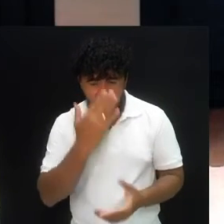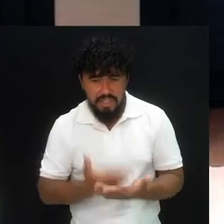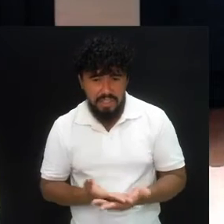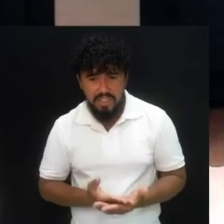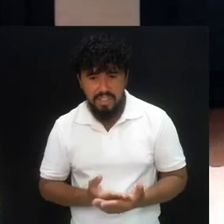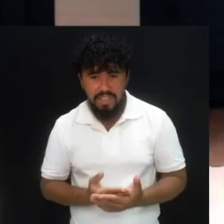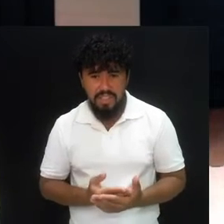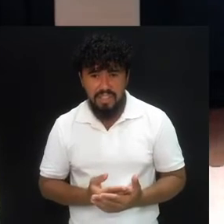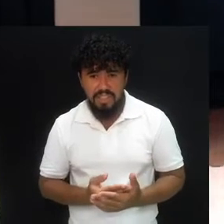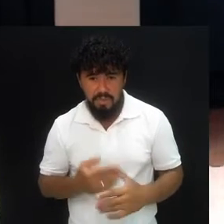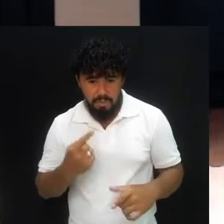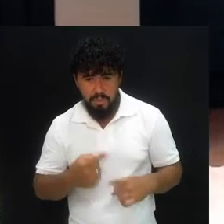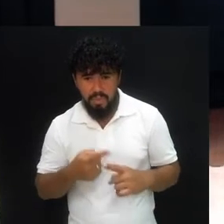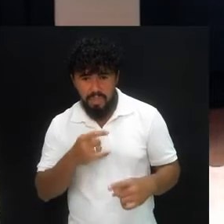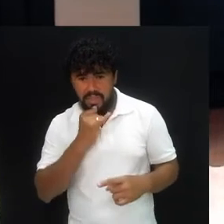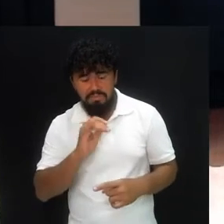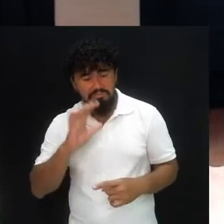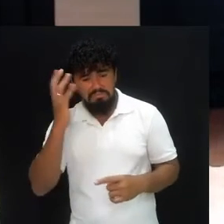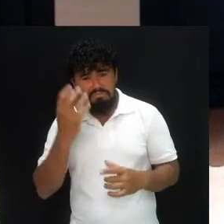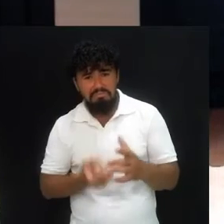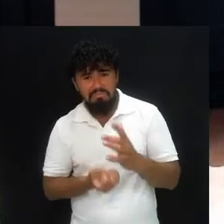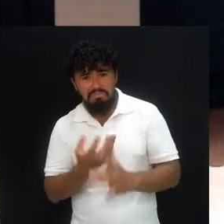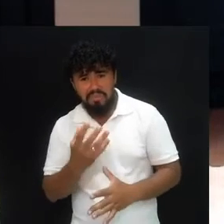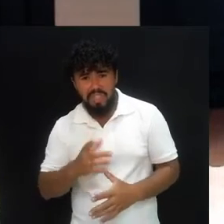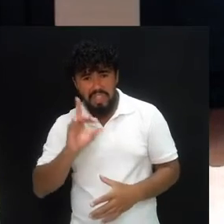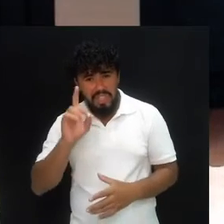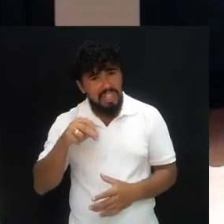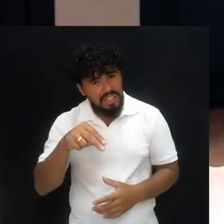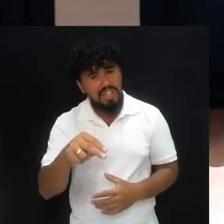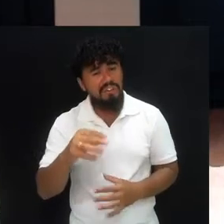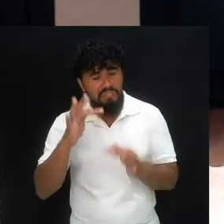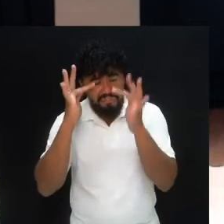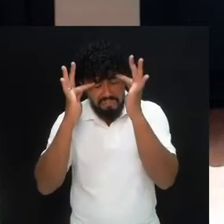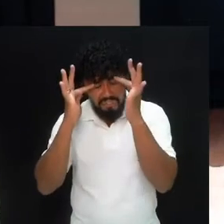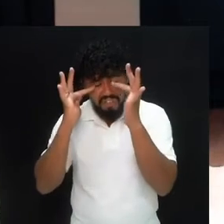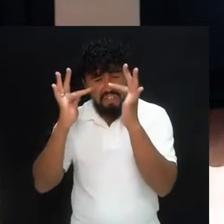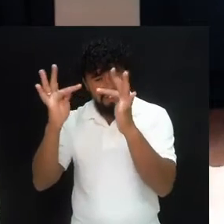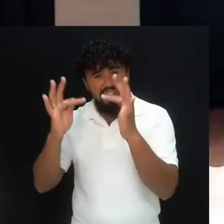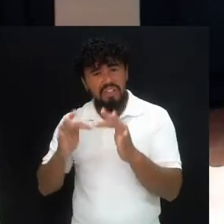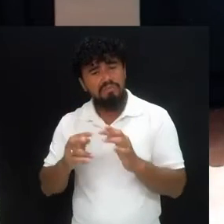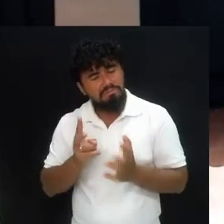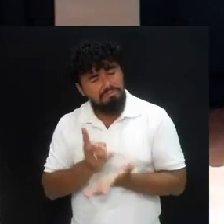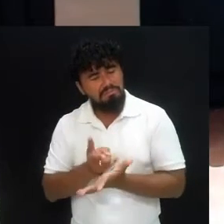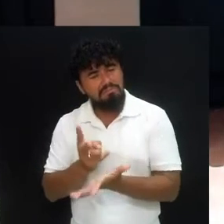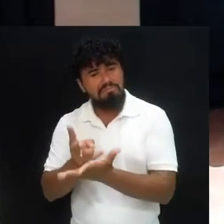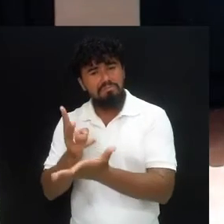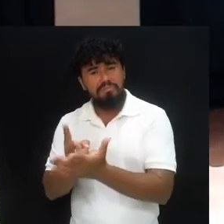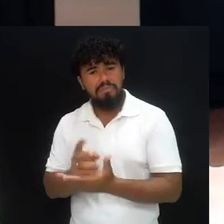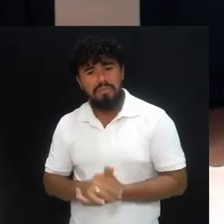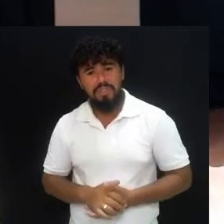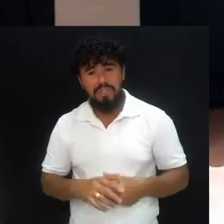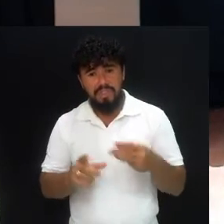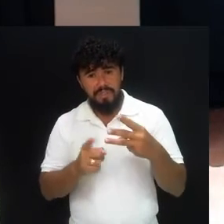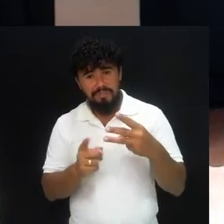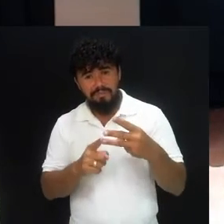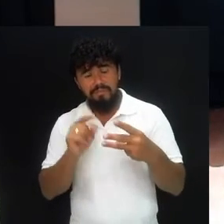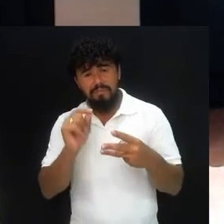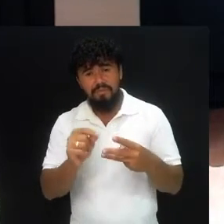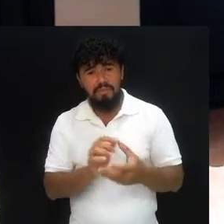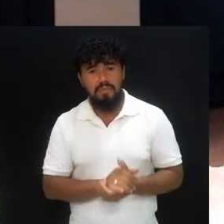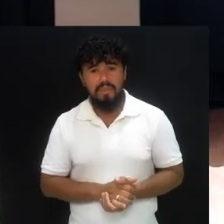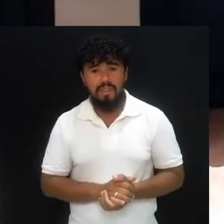Porque para que isso aconteça, Daniel foi fiel. Daniel permaneceu. E terceiro e último lugar, ele